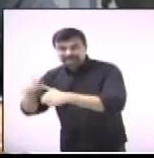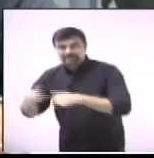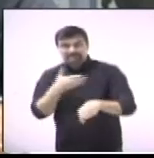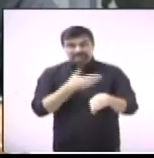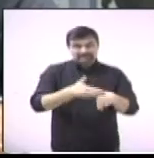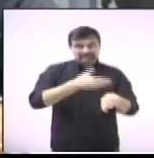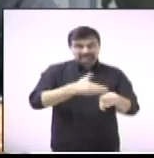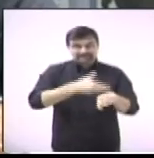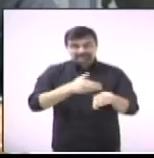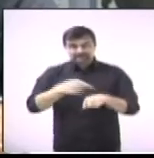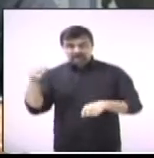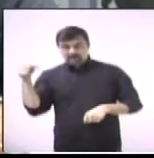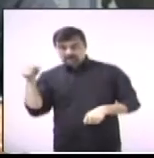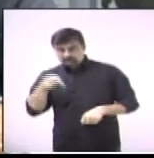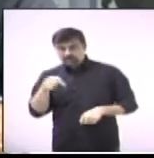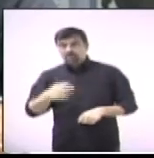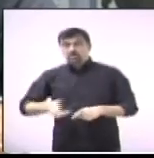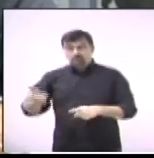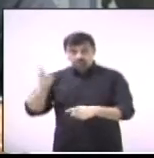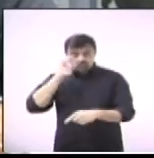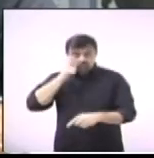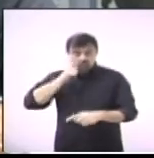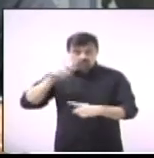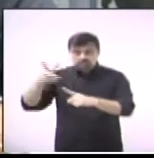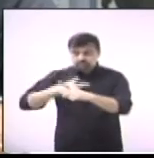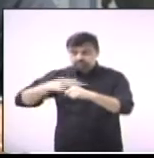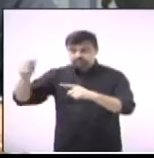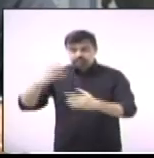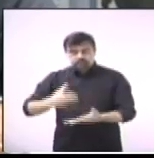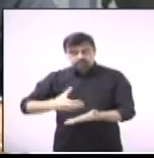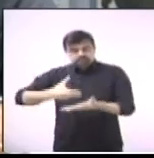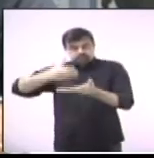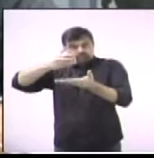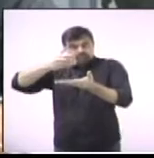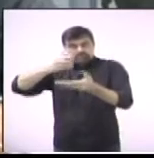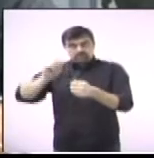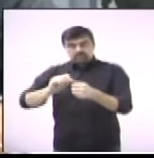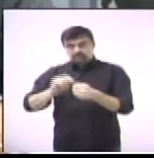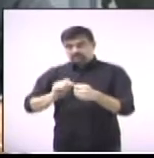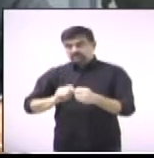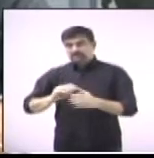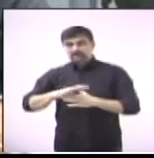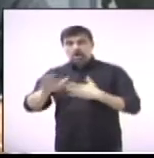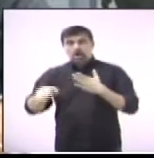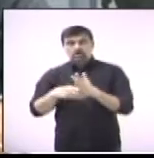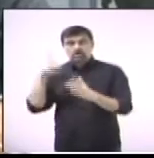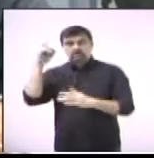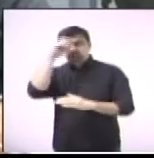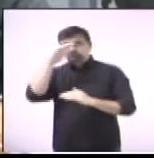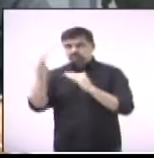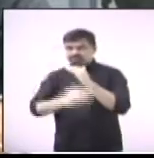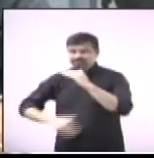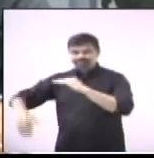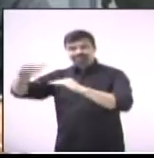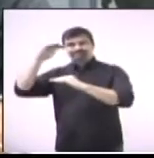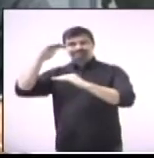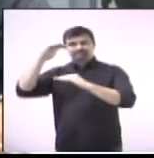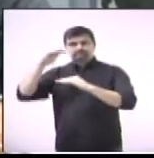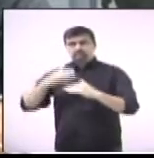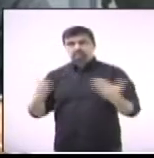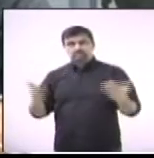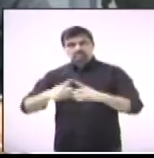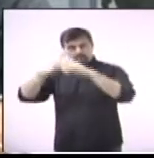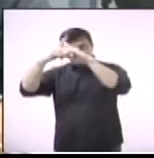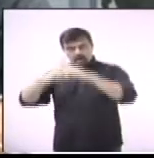conseguiu, foi campeão, e tenho certeza que esse título vai recompensar todas as dificuldades que você teve até chegar